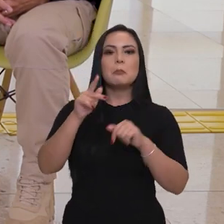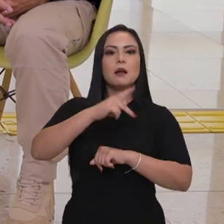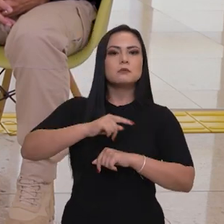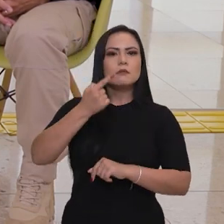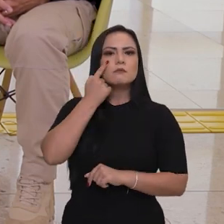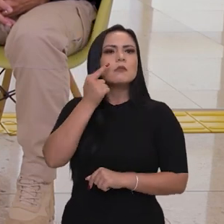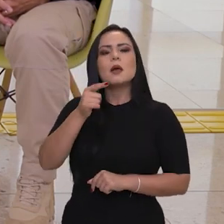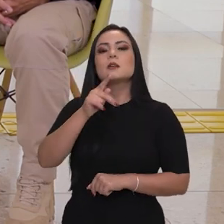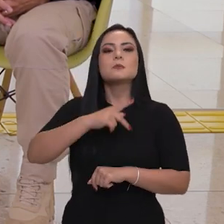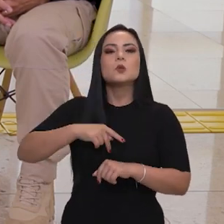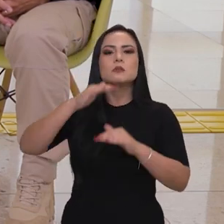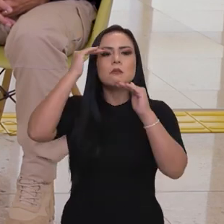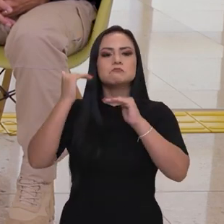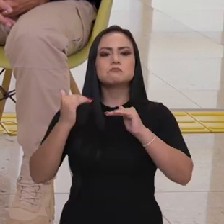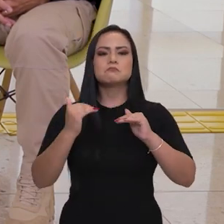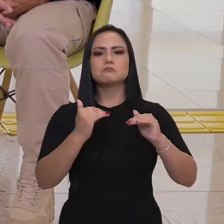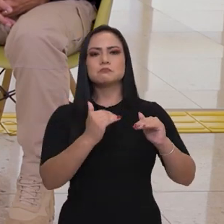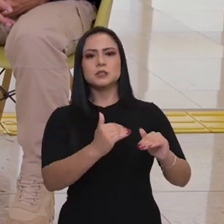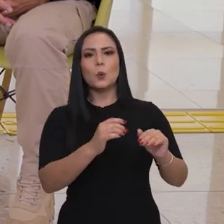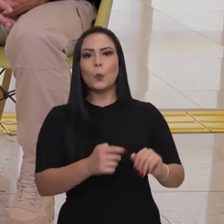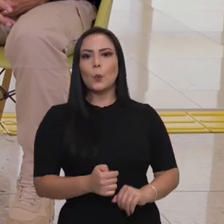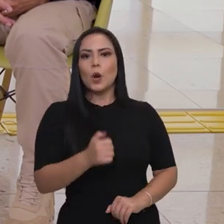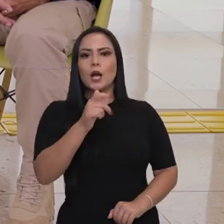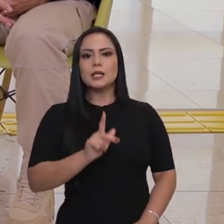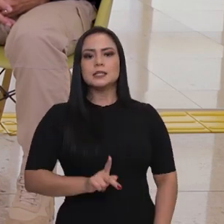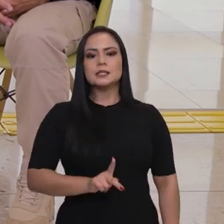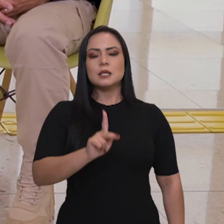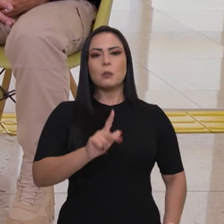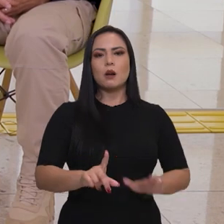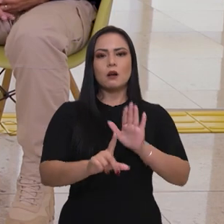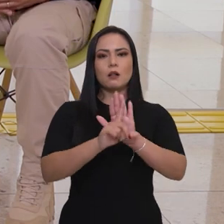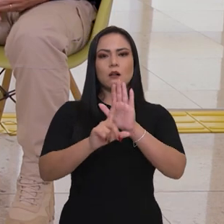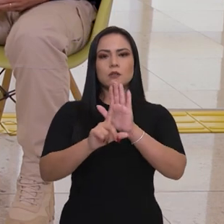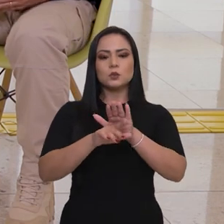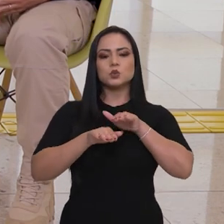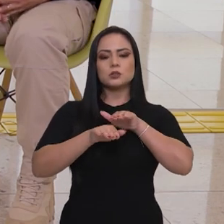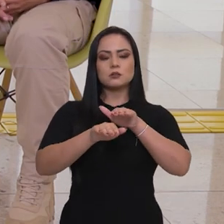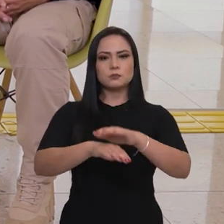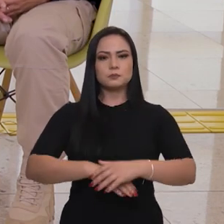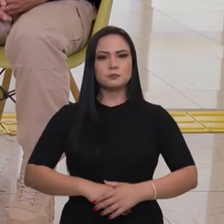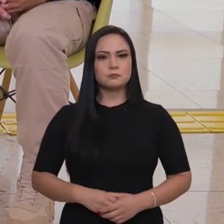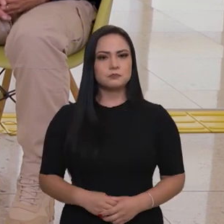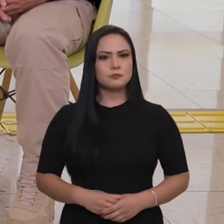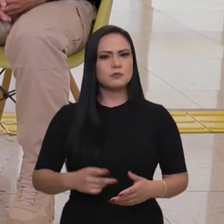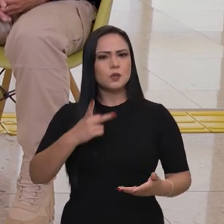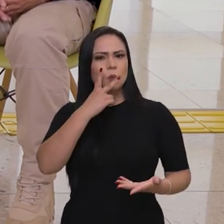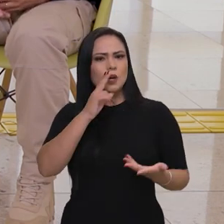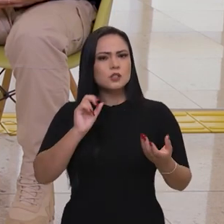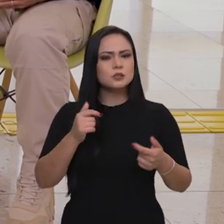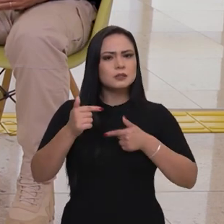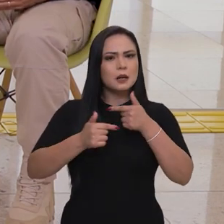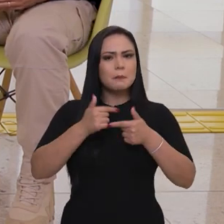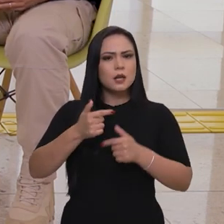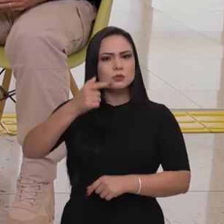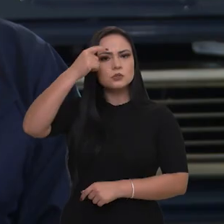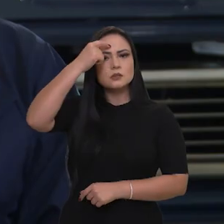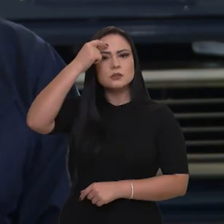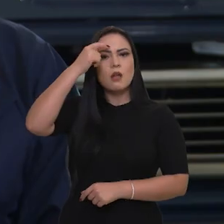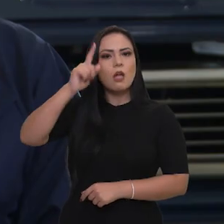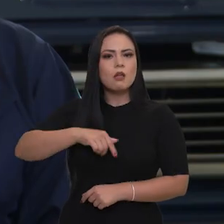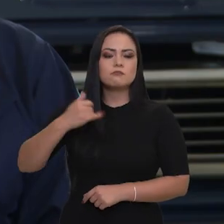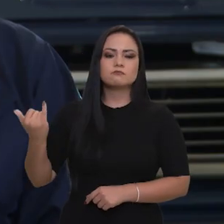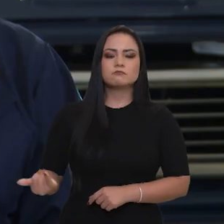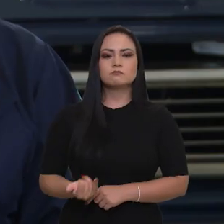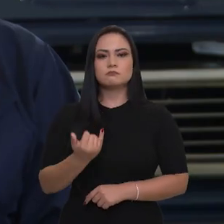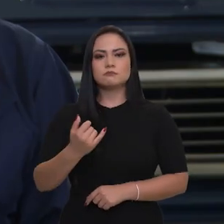quase sempre a legislação de trânsito? Eu acho que esse trabalho de conscientização é muito importante. A Polícia Rodoviária Federal